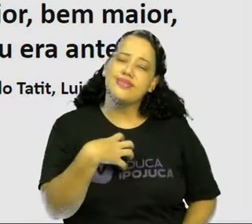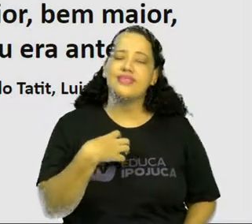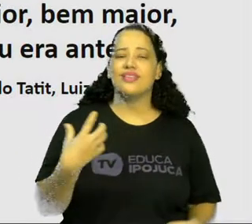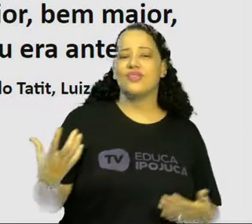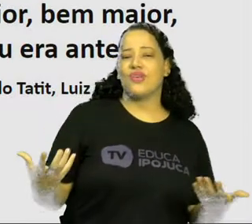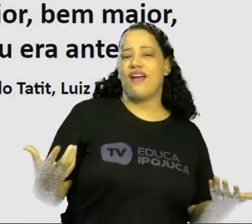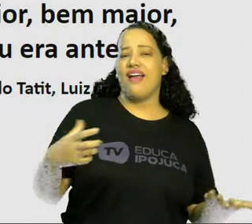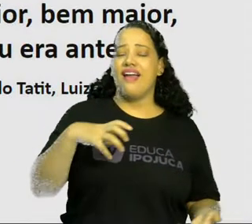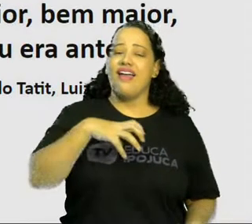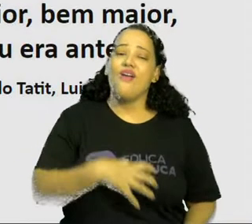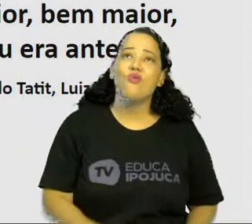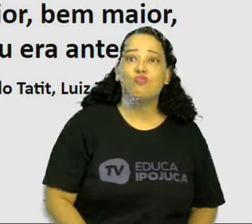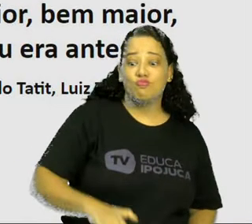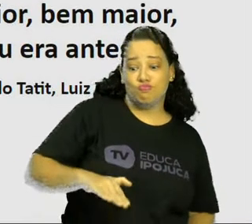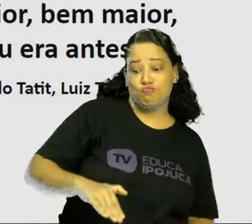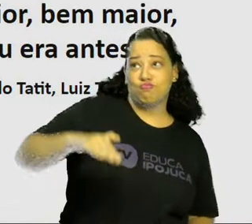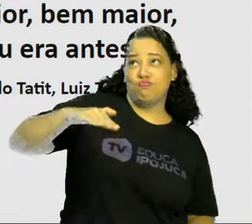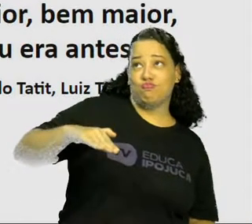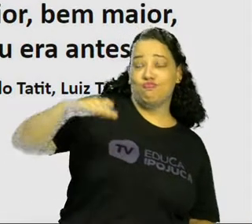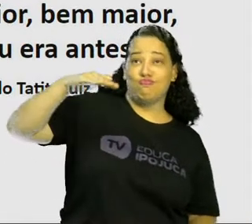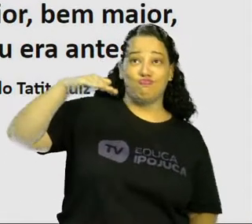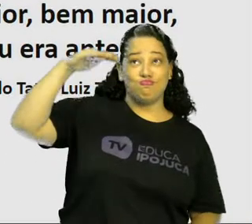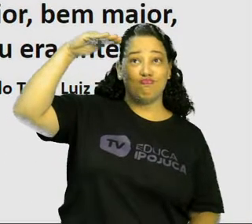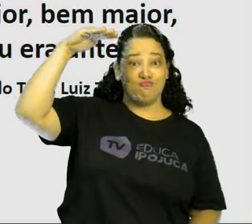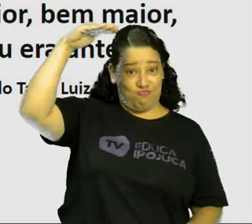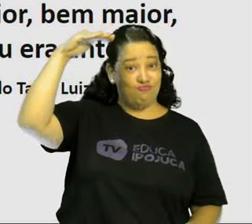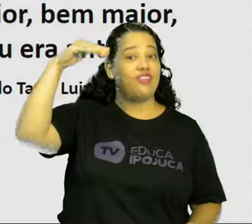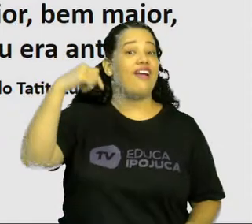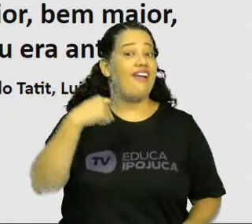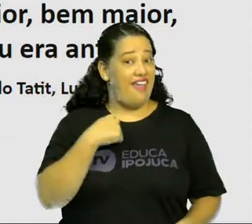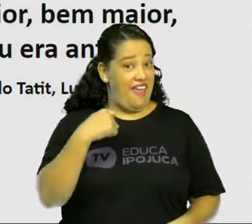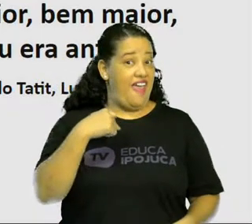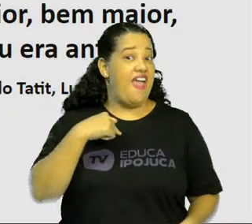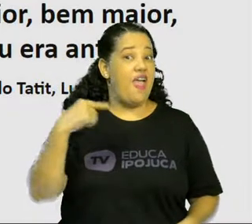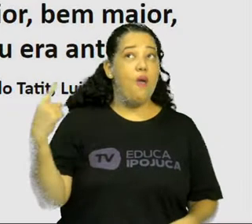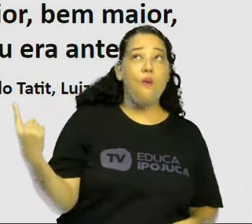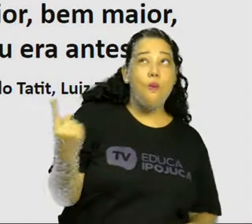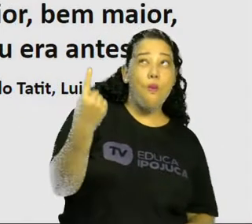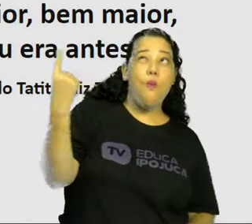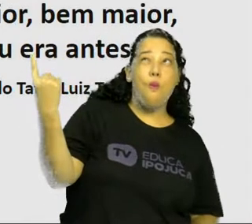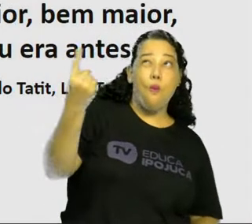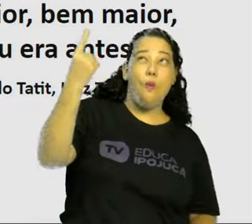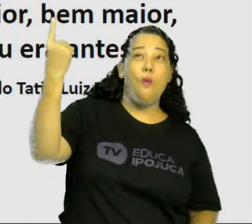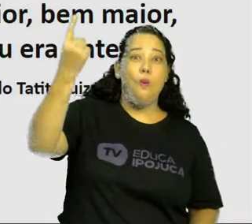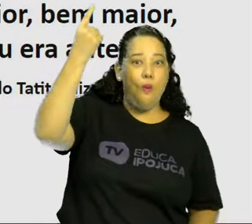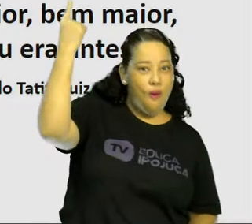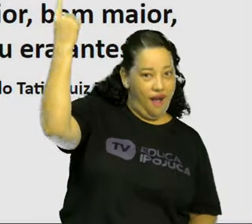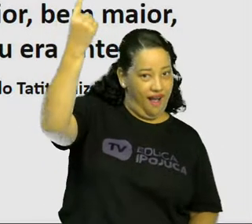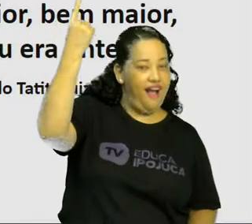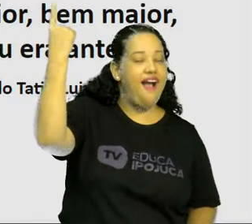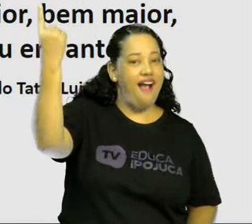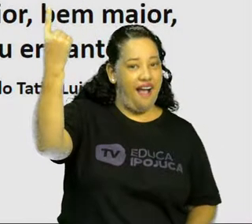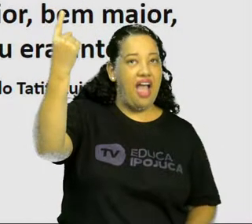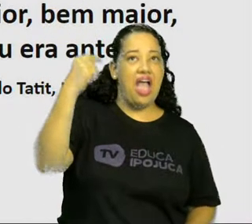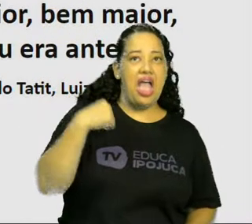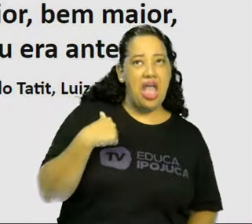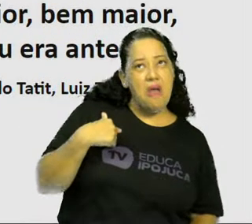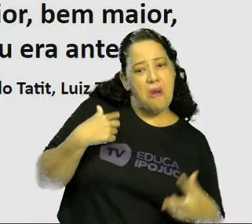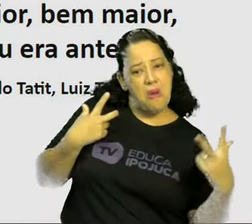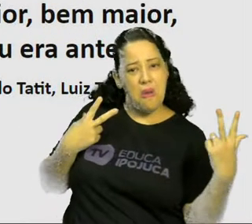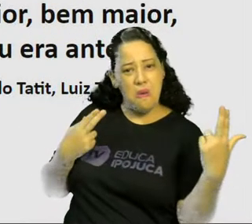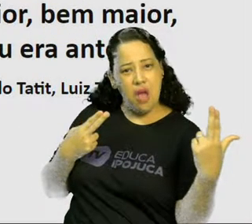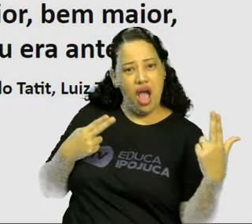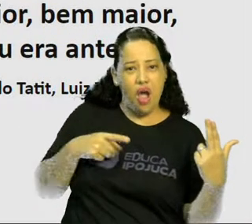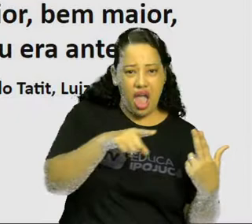muito grande. Sinto mesmo que sou um gigante. Do tamanho de